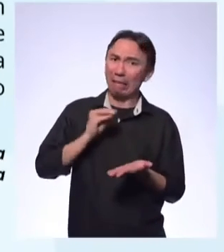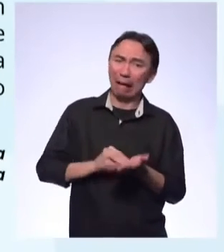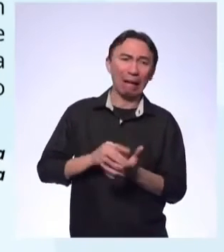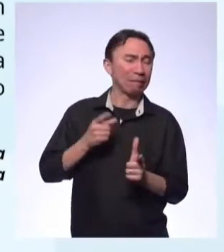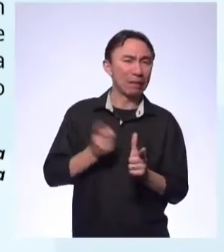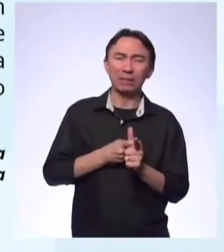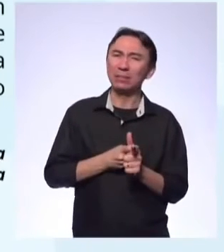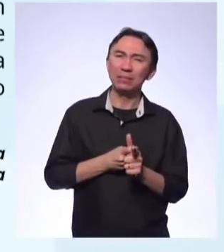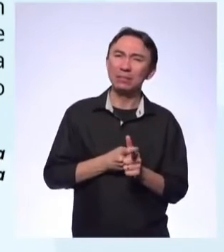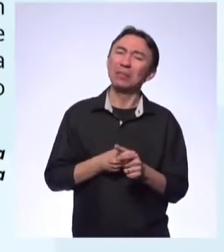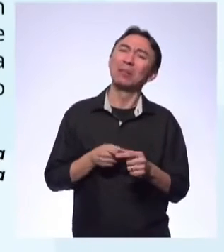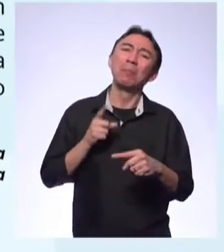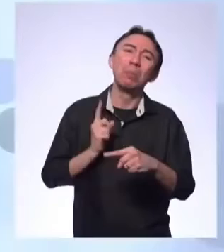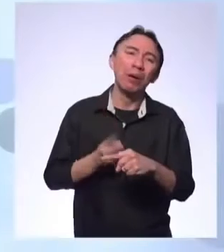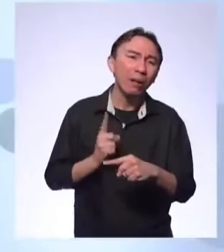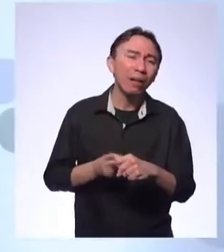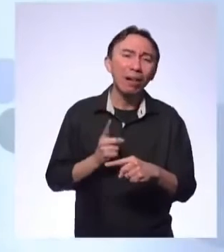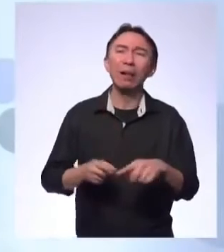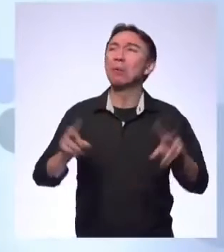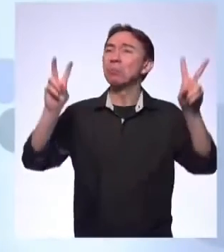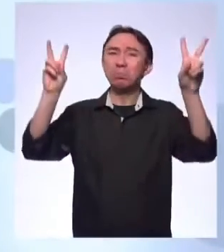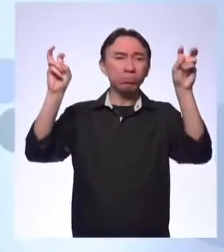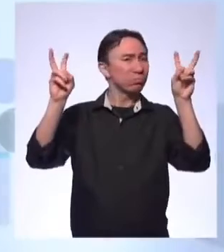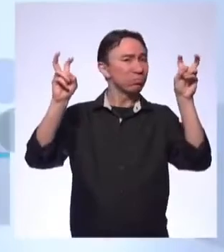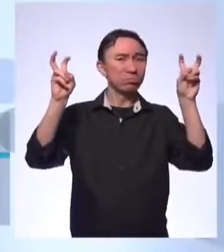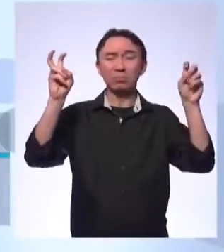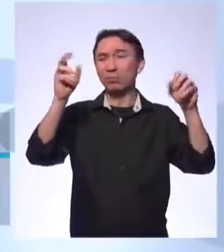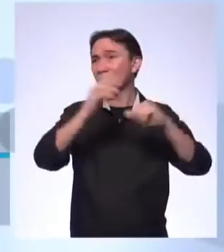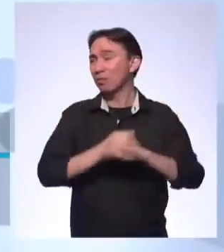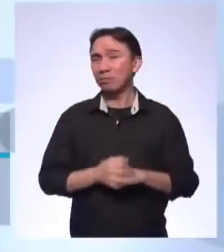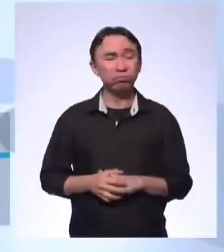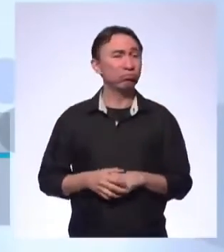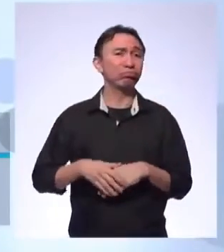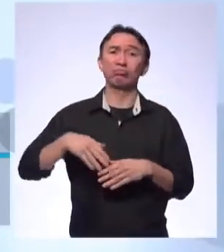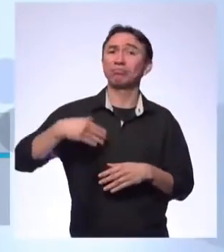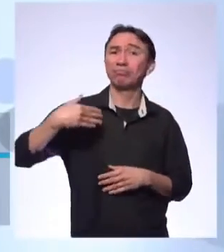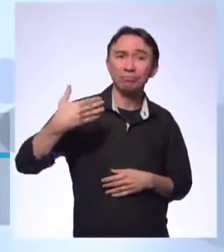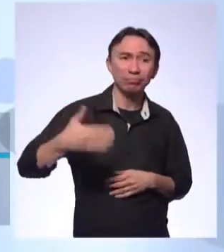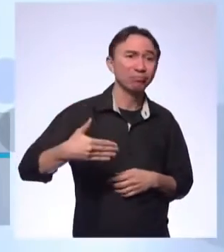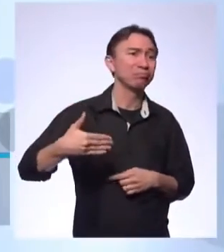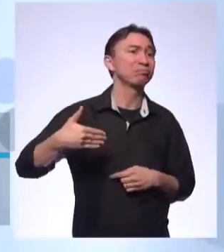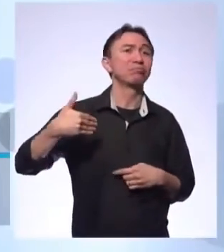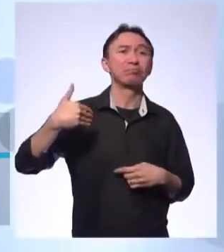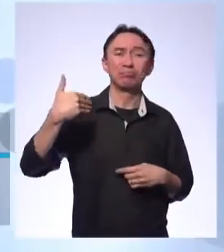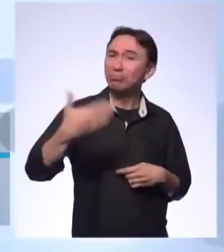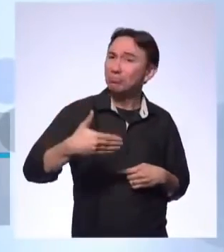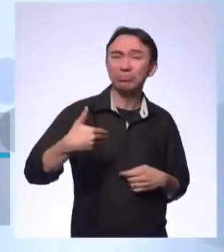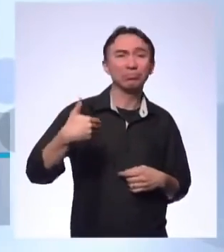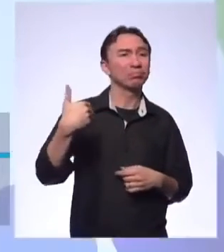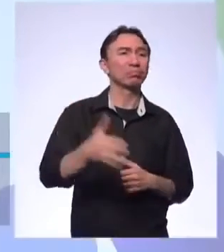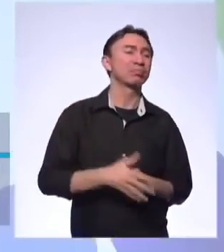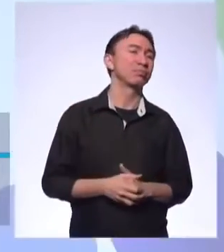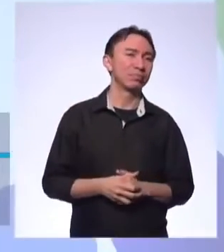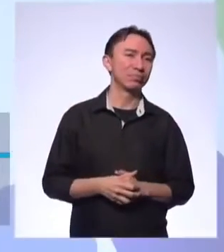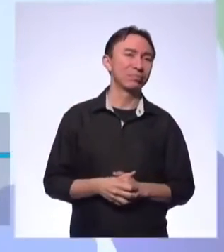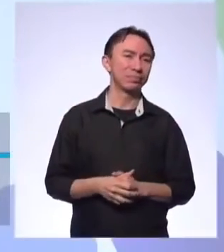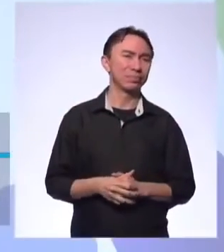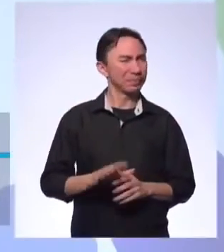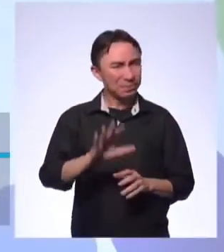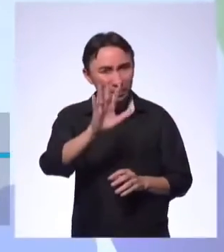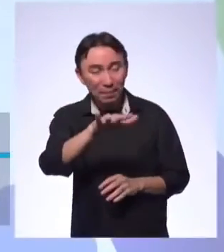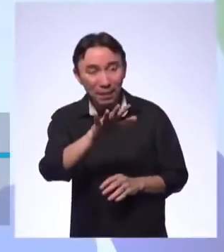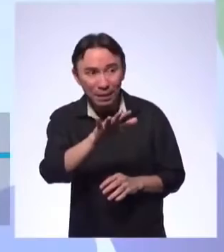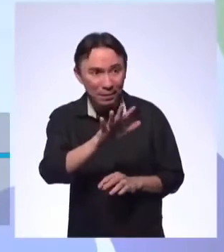assunto ainda tem muito para render. A gente ainda tem muito... Mônica. Muito que trabalhasse.